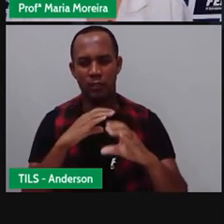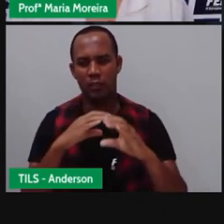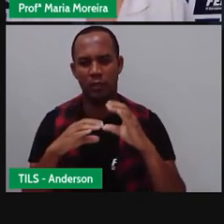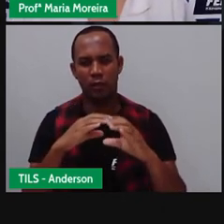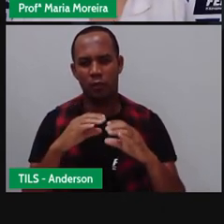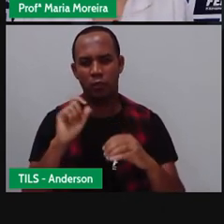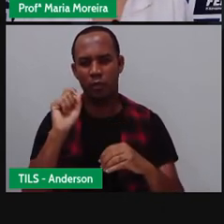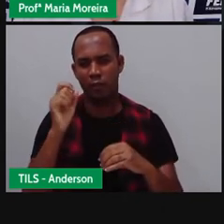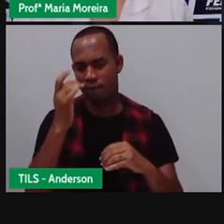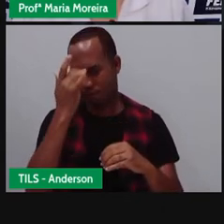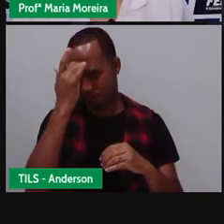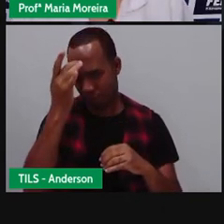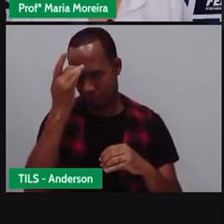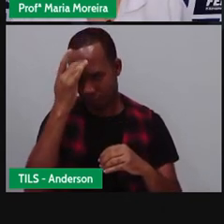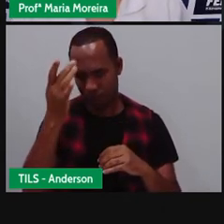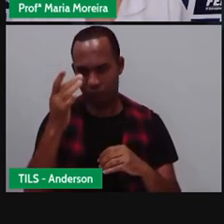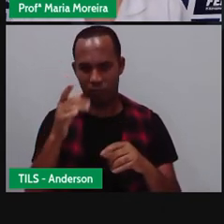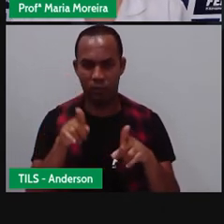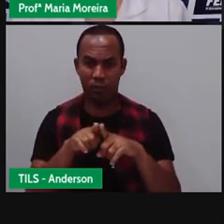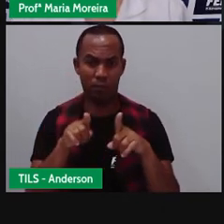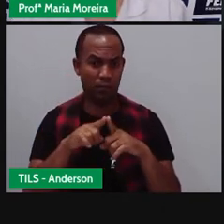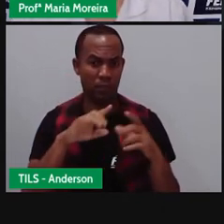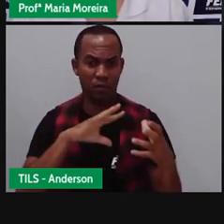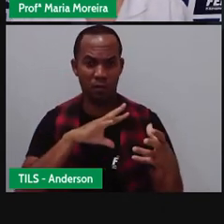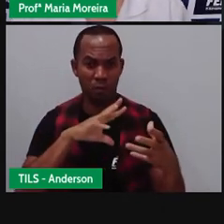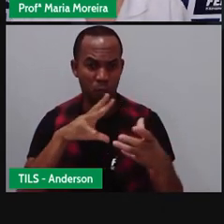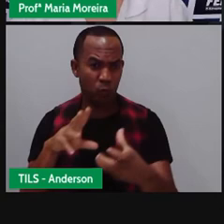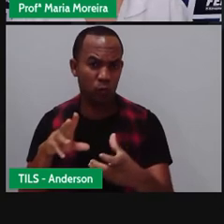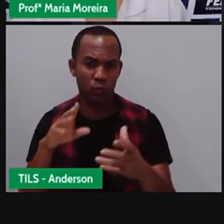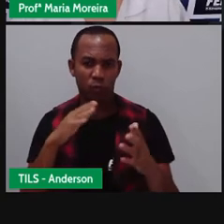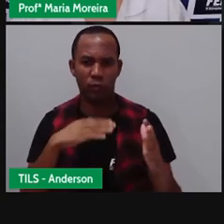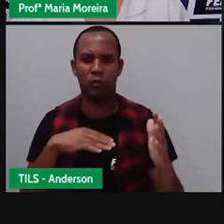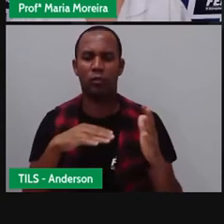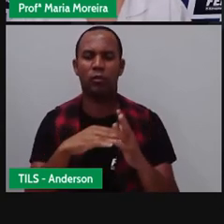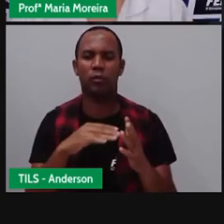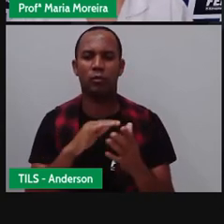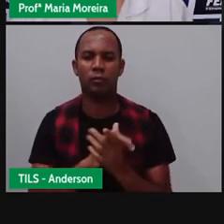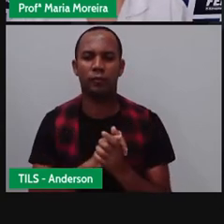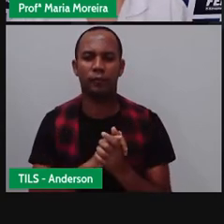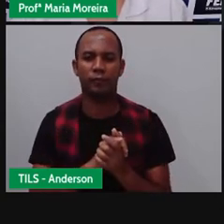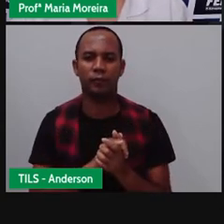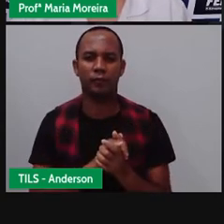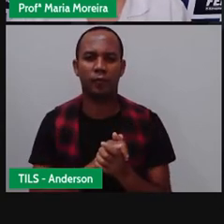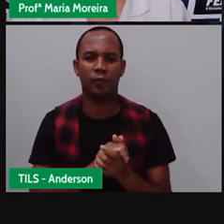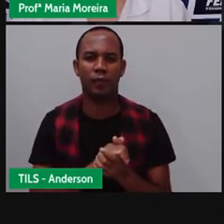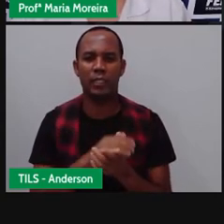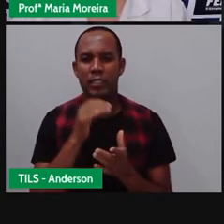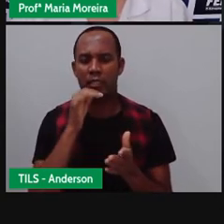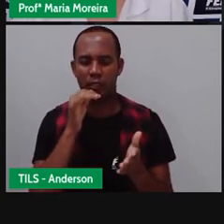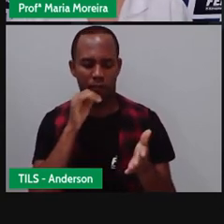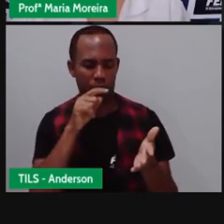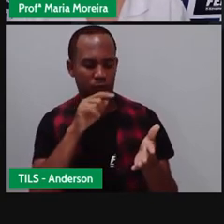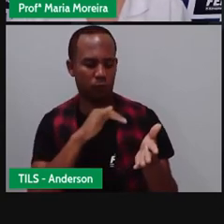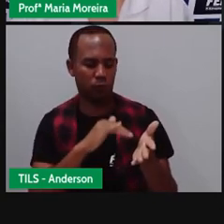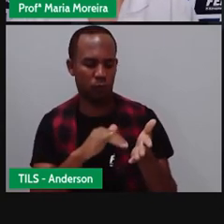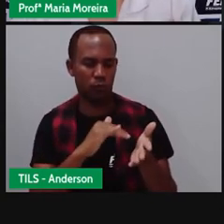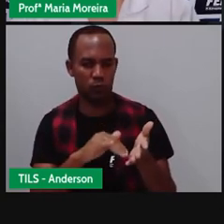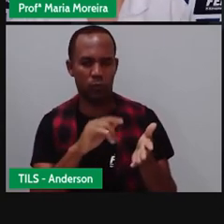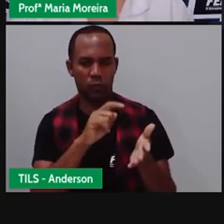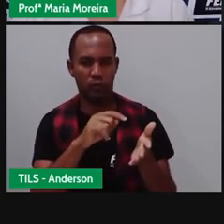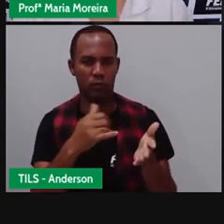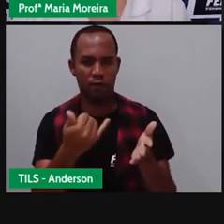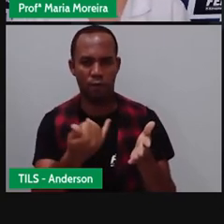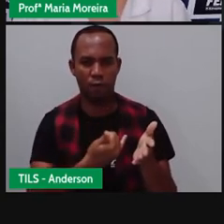mais utilizados no mundo para fazer ligação. Armazenar dados e transmitir